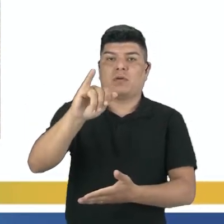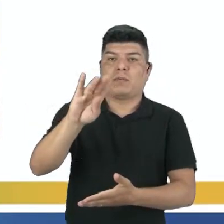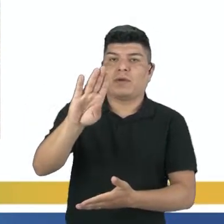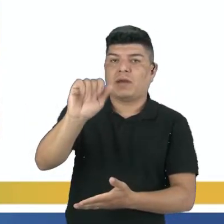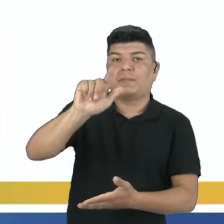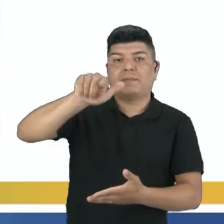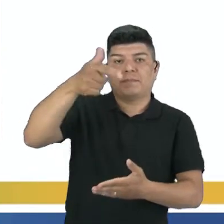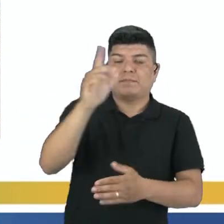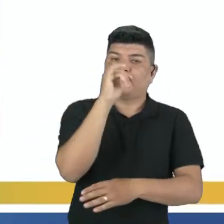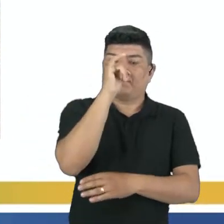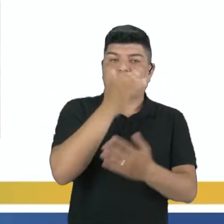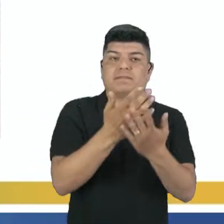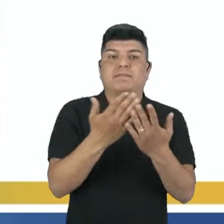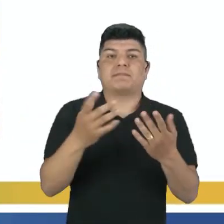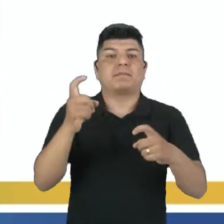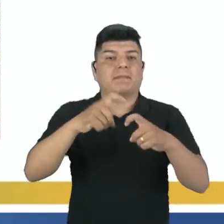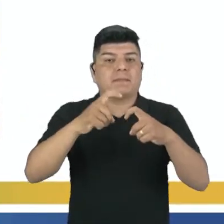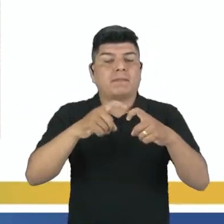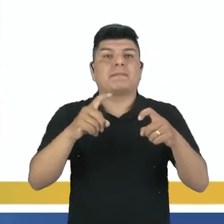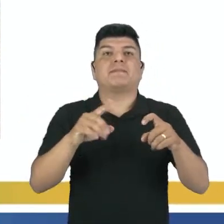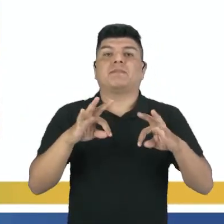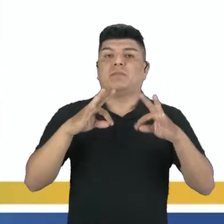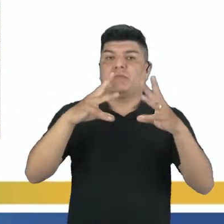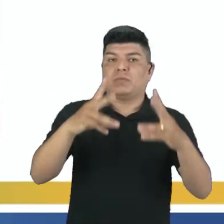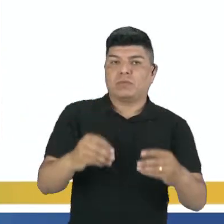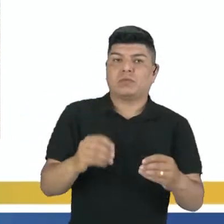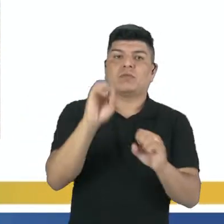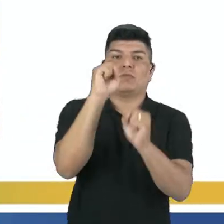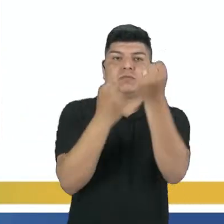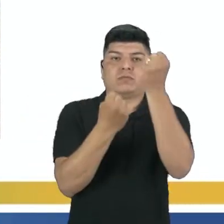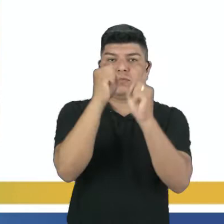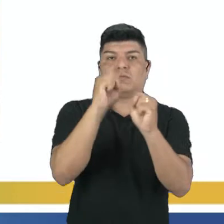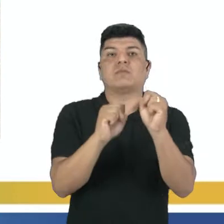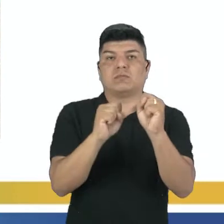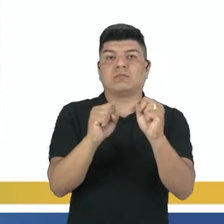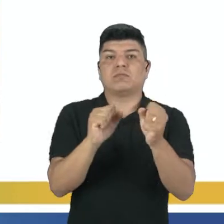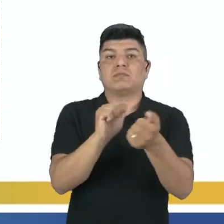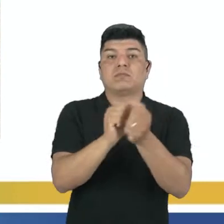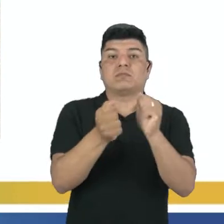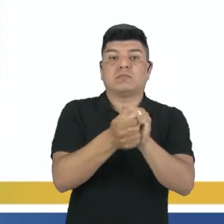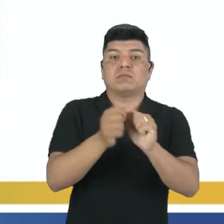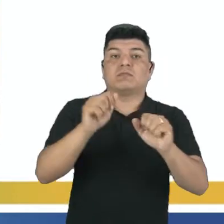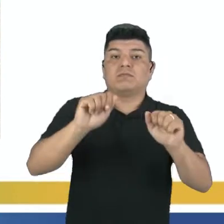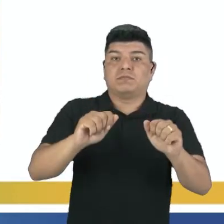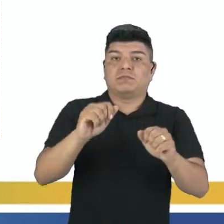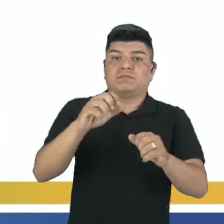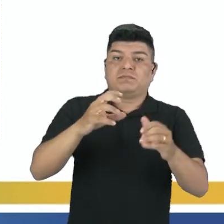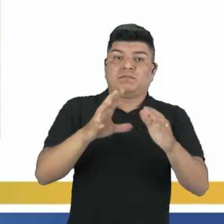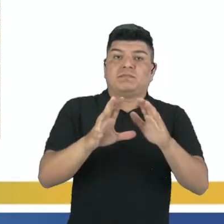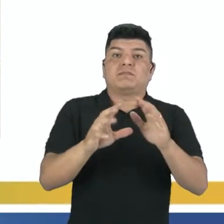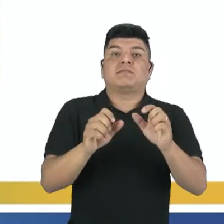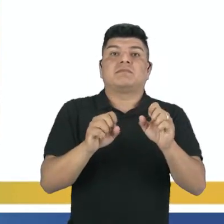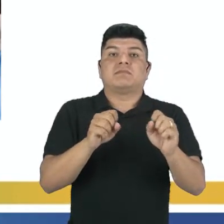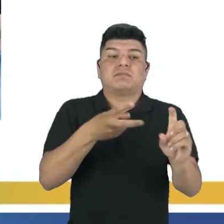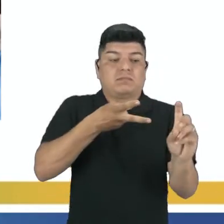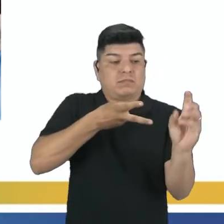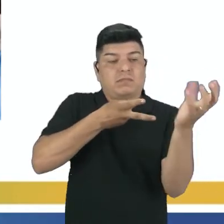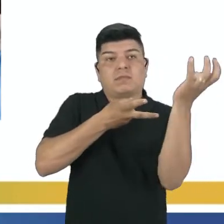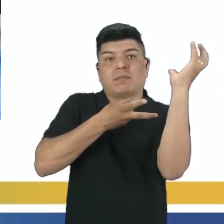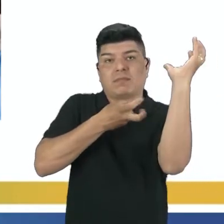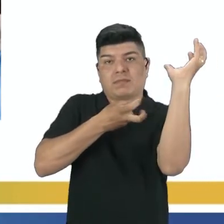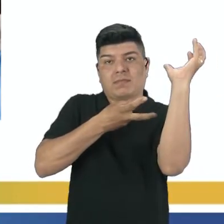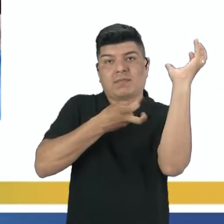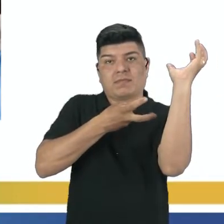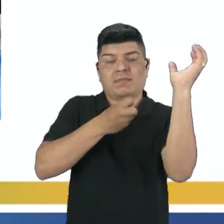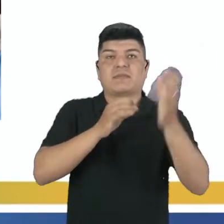de outras plantas medicinais. Todos esses tipos de indústrias se encaixam nas indústrias extrativas. Tranquilo até aí?